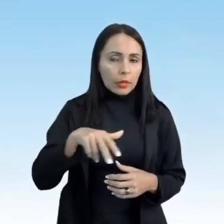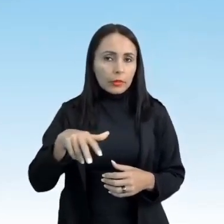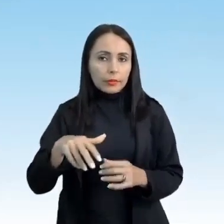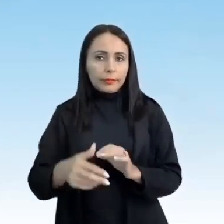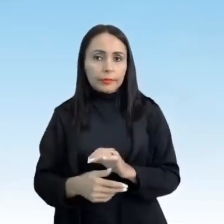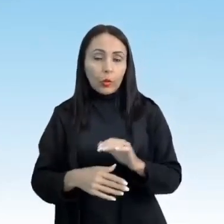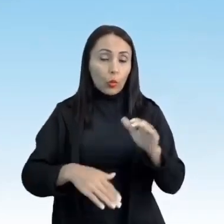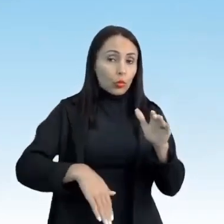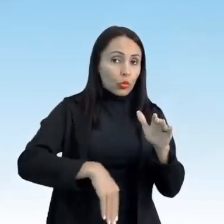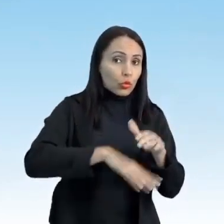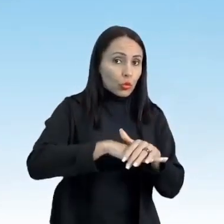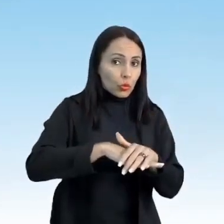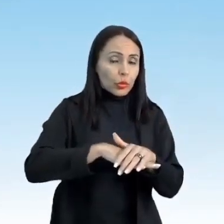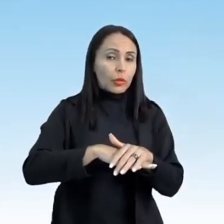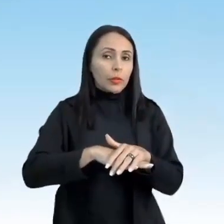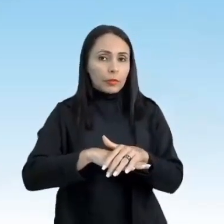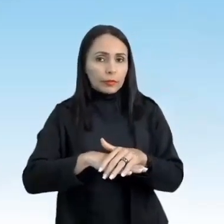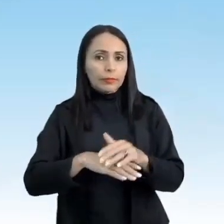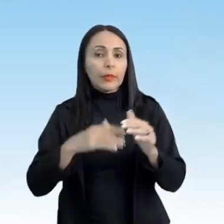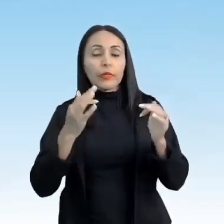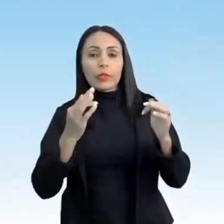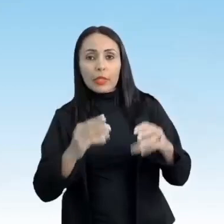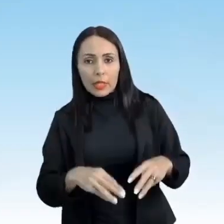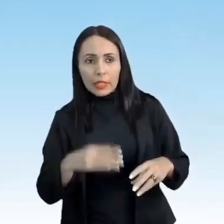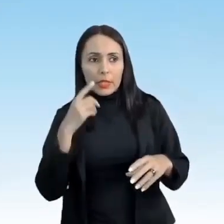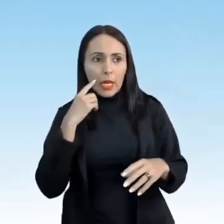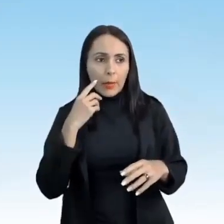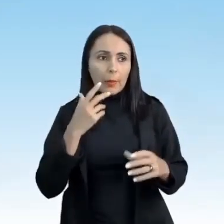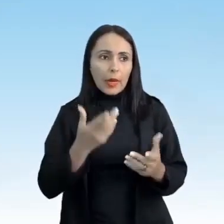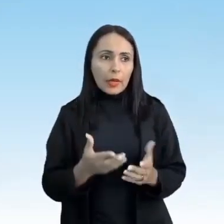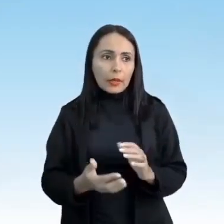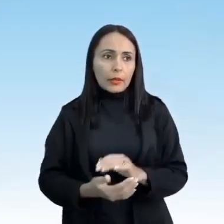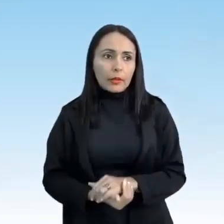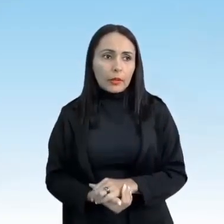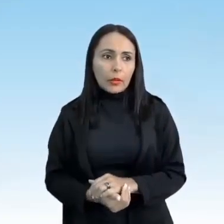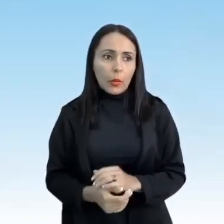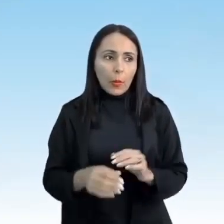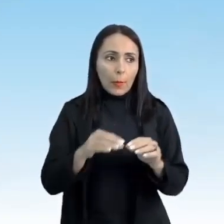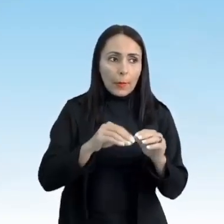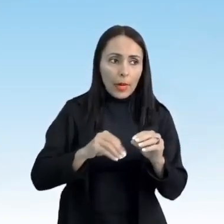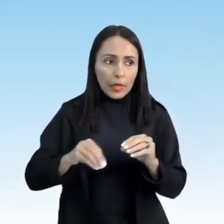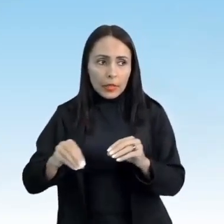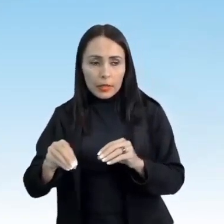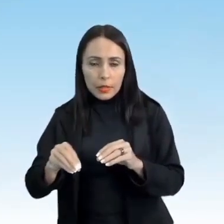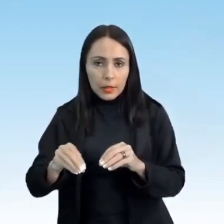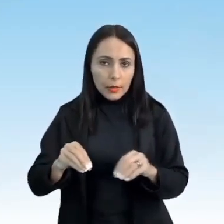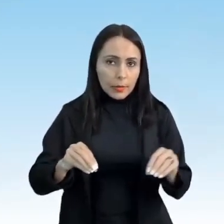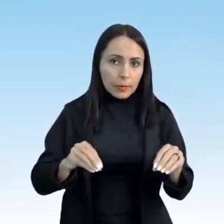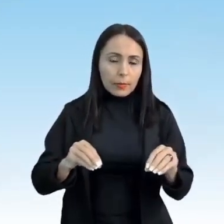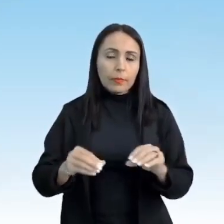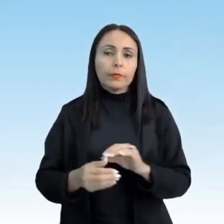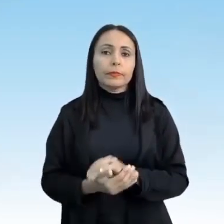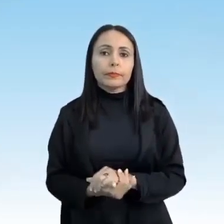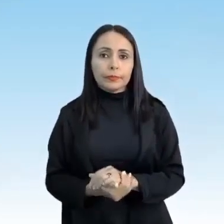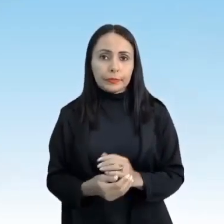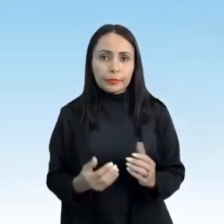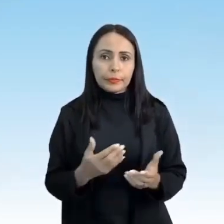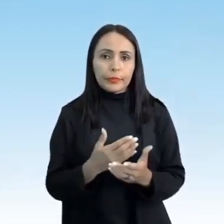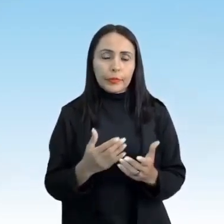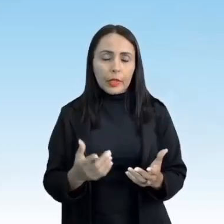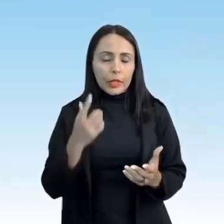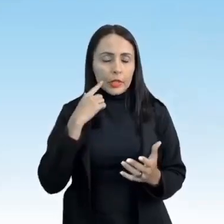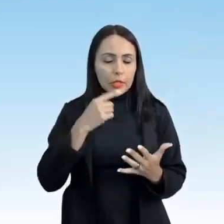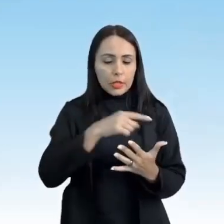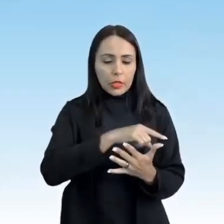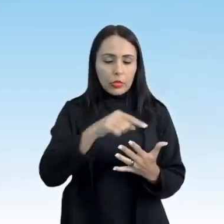o chute, para finalizar, para passar, o passe e a condução. Então, esses